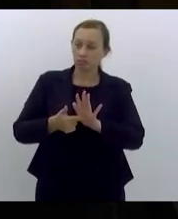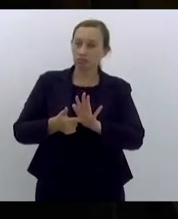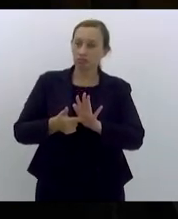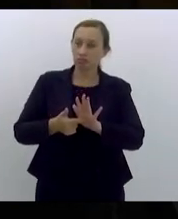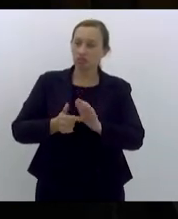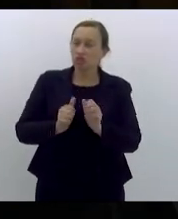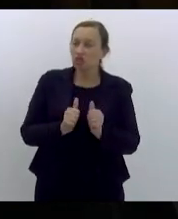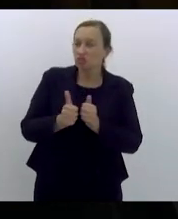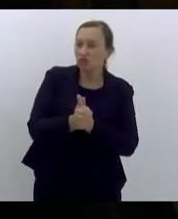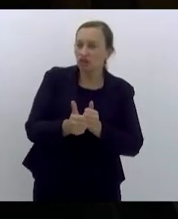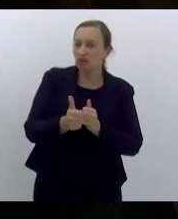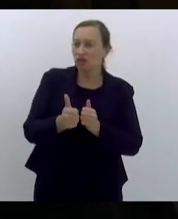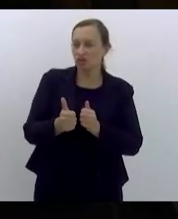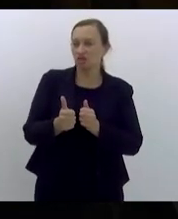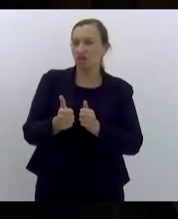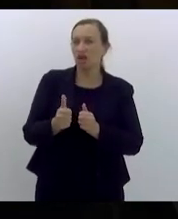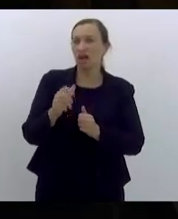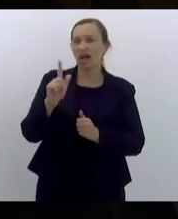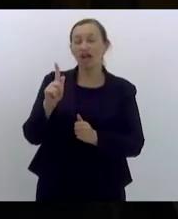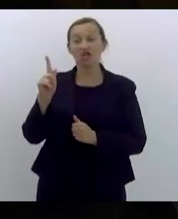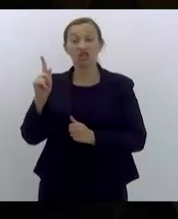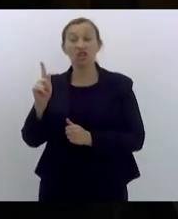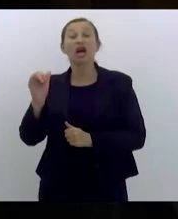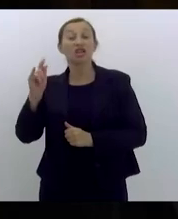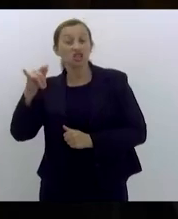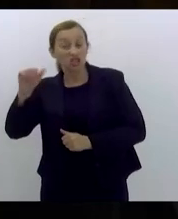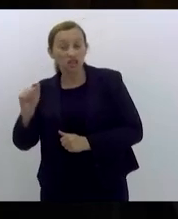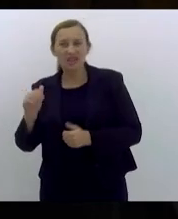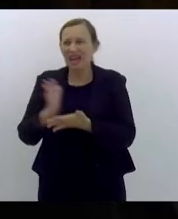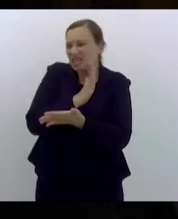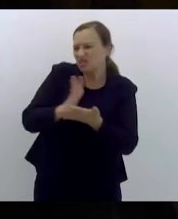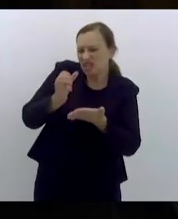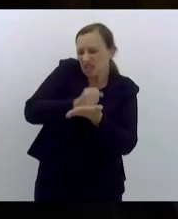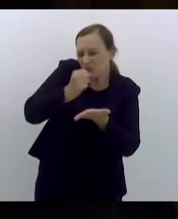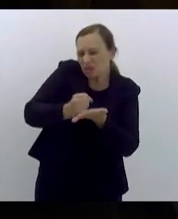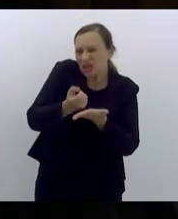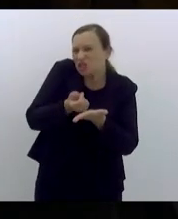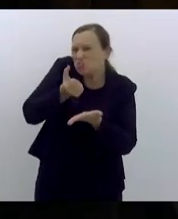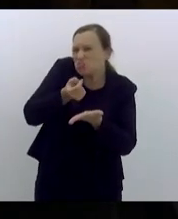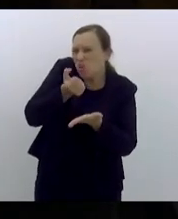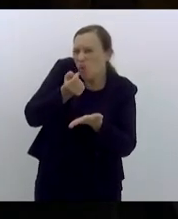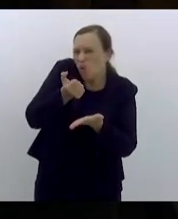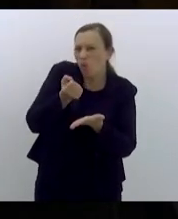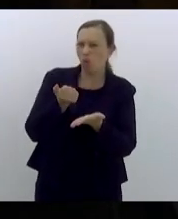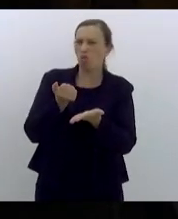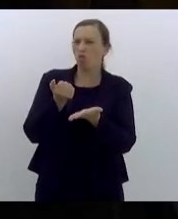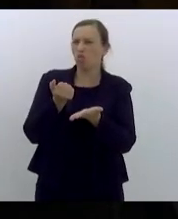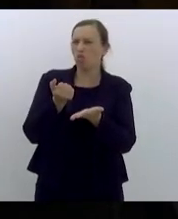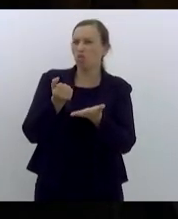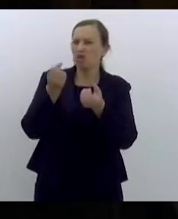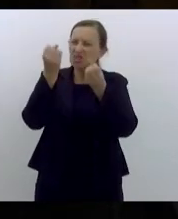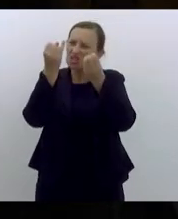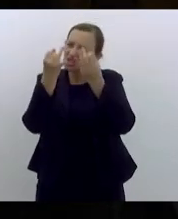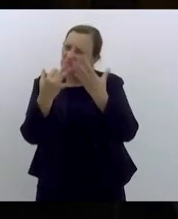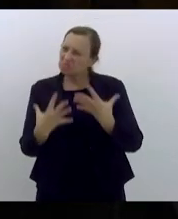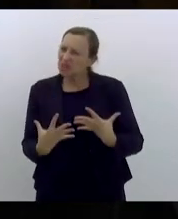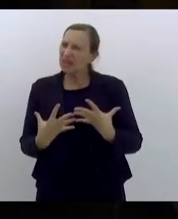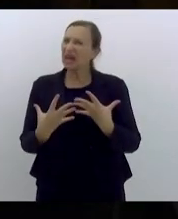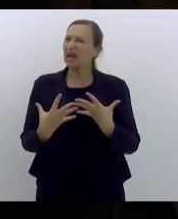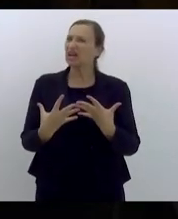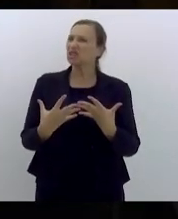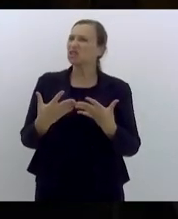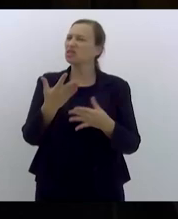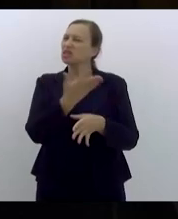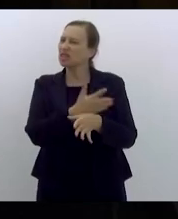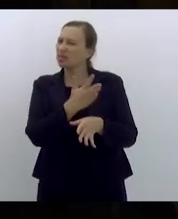frente às agências que às vezes tem contratos muito pouco nítidos cláusulas obscuras e que na